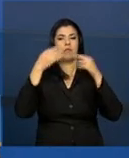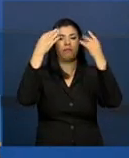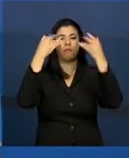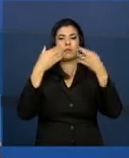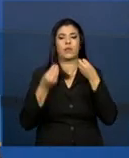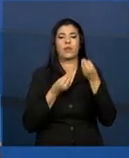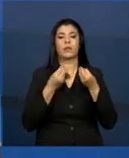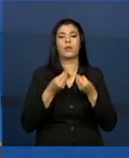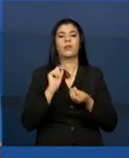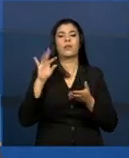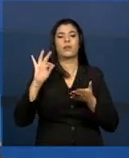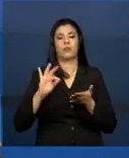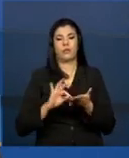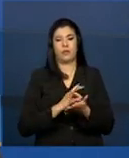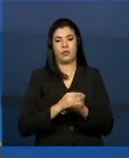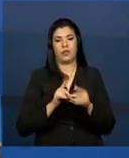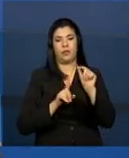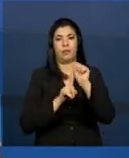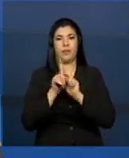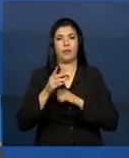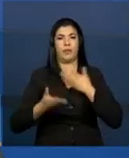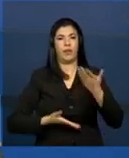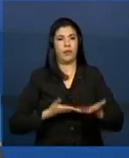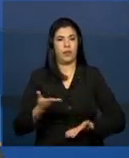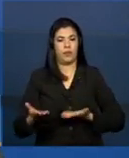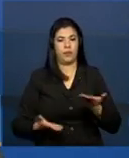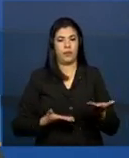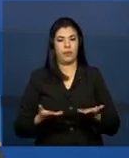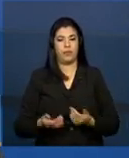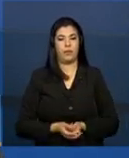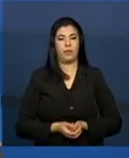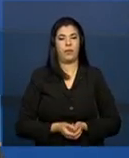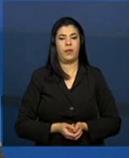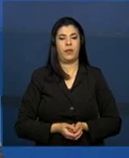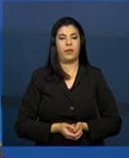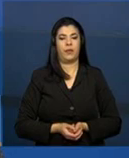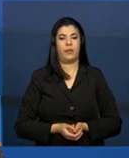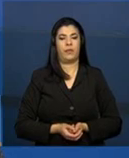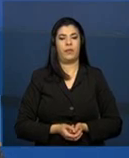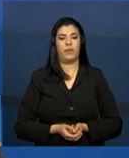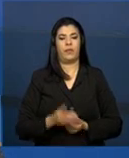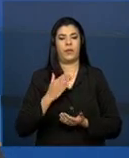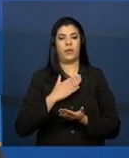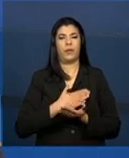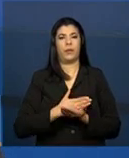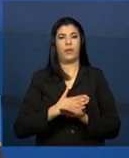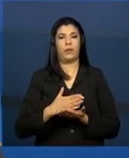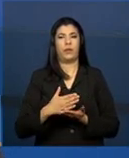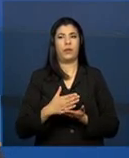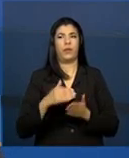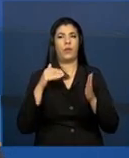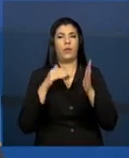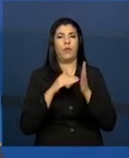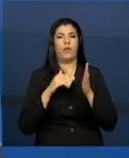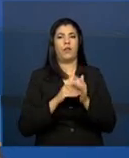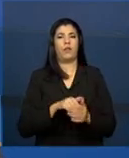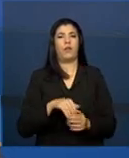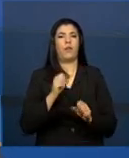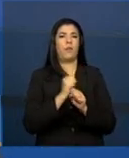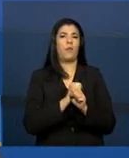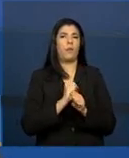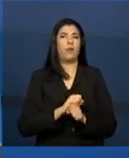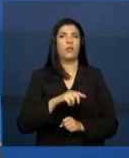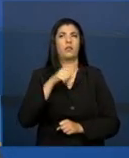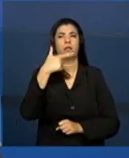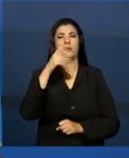O que é esse registro mensal de atendimento, Lúcia? A partir de 2012, na verdade, finalzinho de 2011, mas para